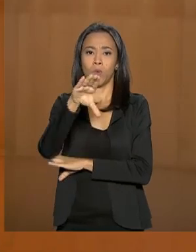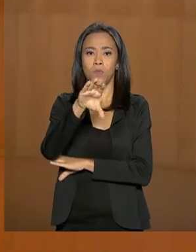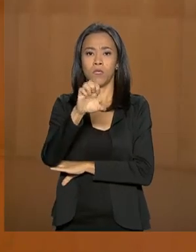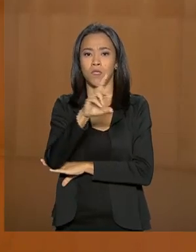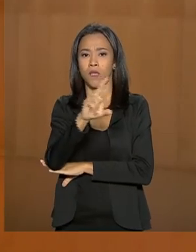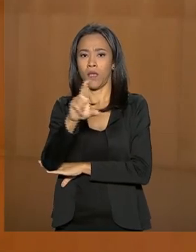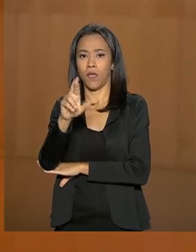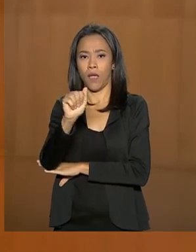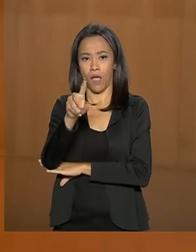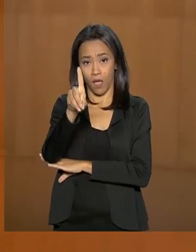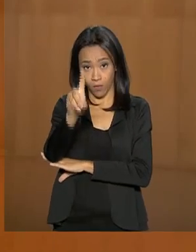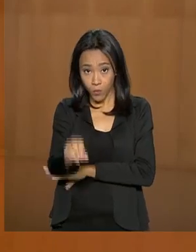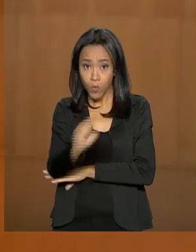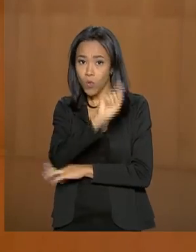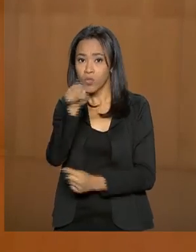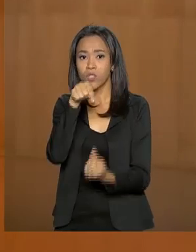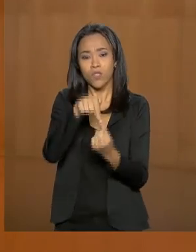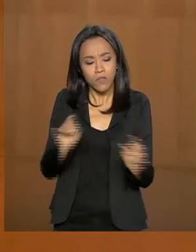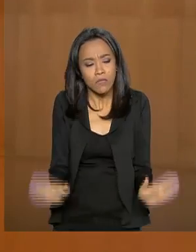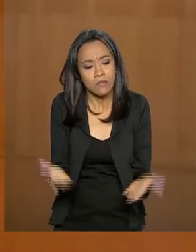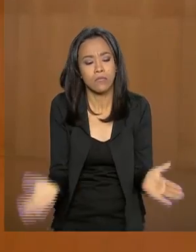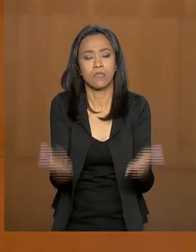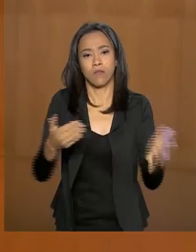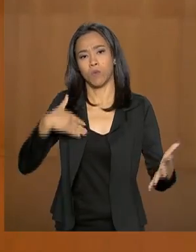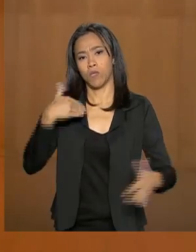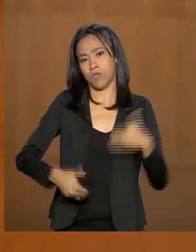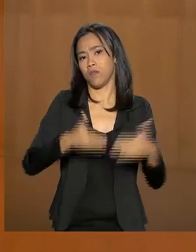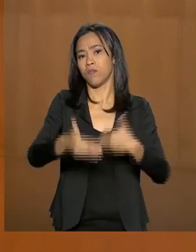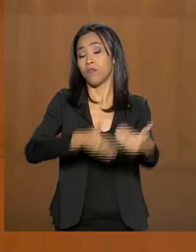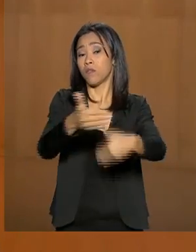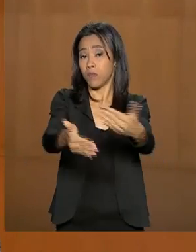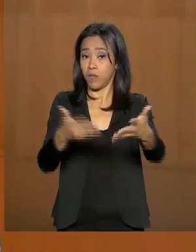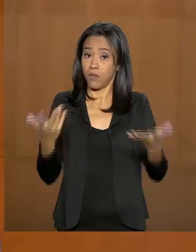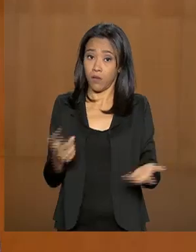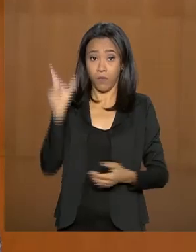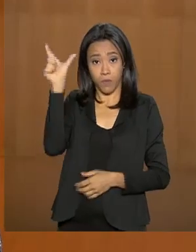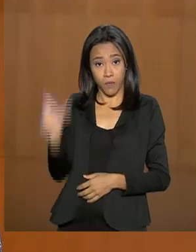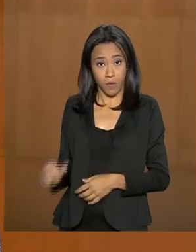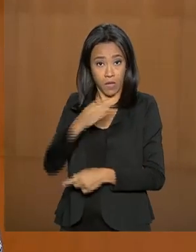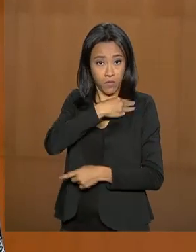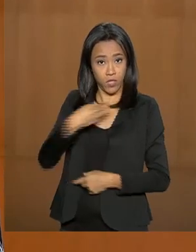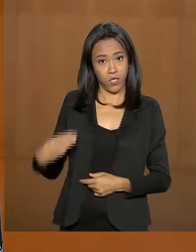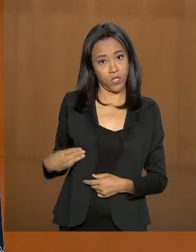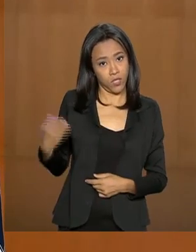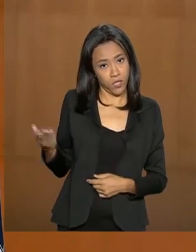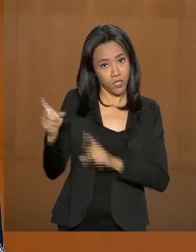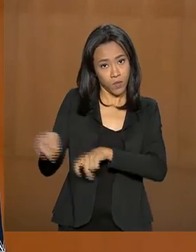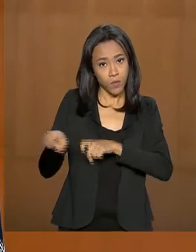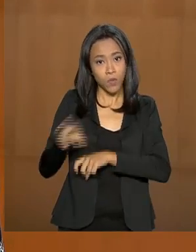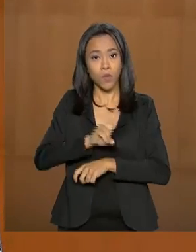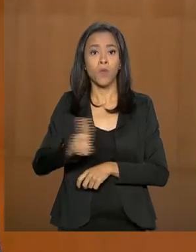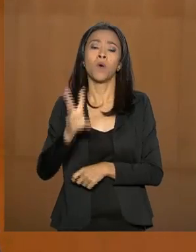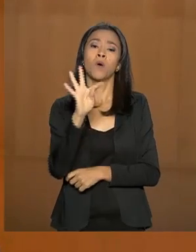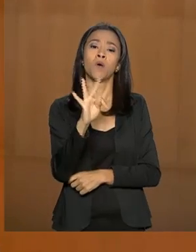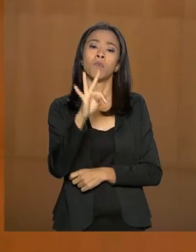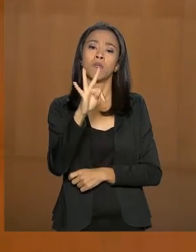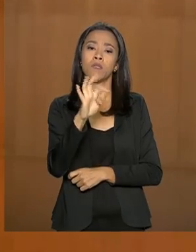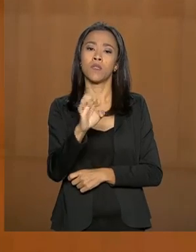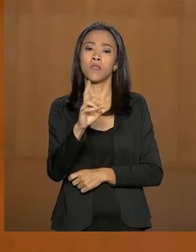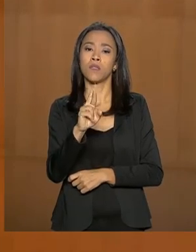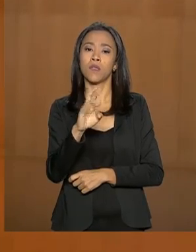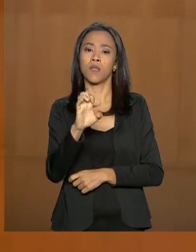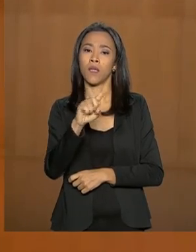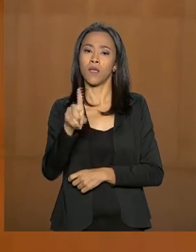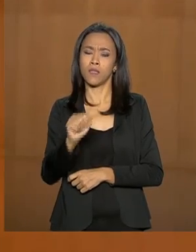e também incentivar o desenvolvimento sustentável. A ministra da Agricultura, Tereza Cristina, destacou a